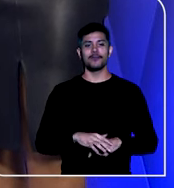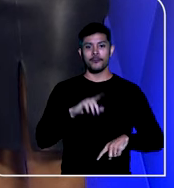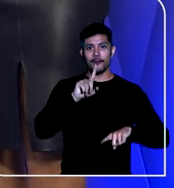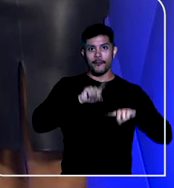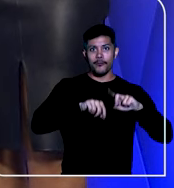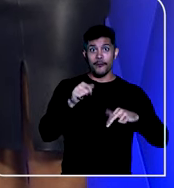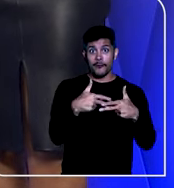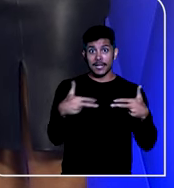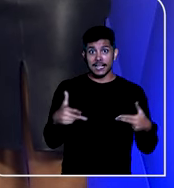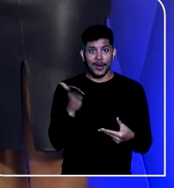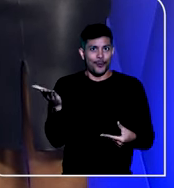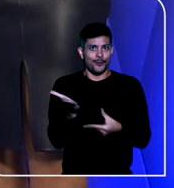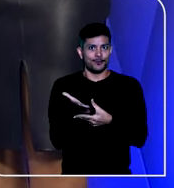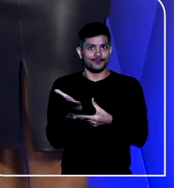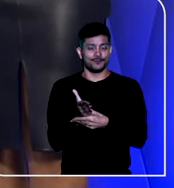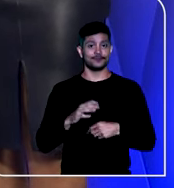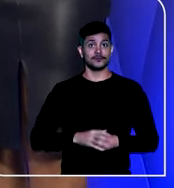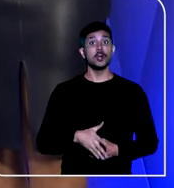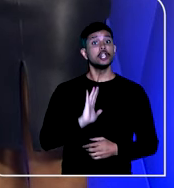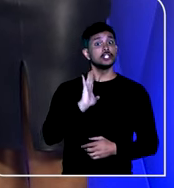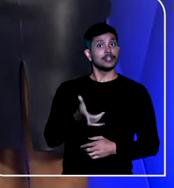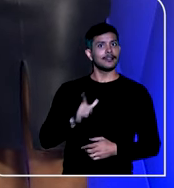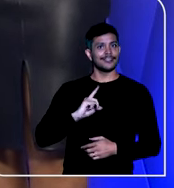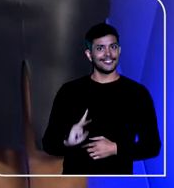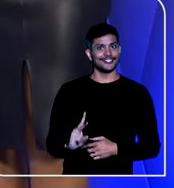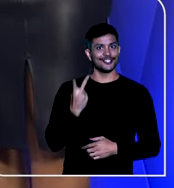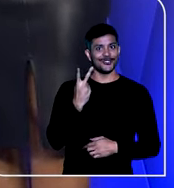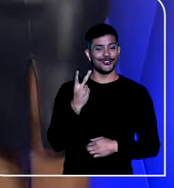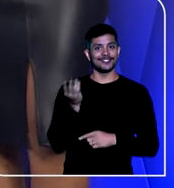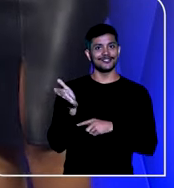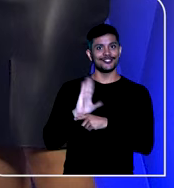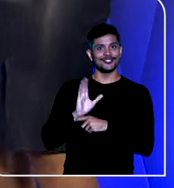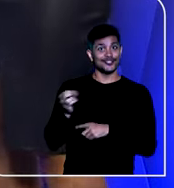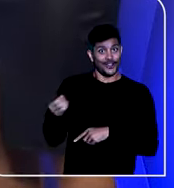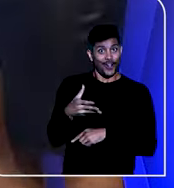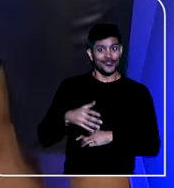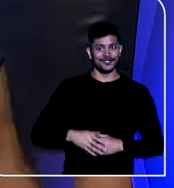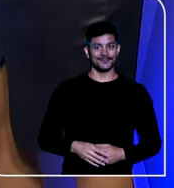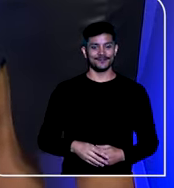Processuais. Inclusive, temos dois vídeos novinhos por lá.